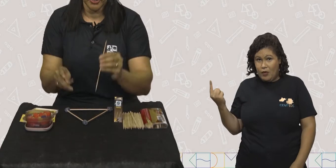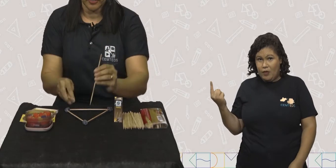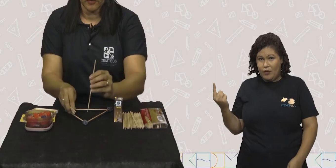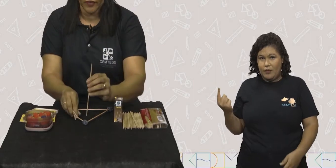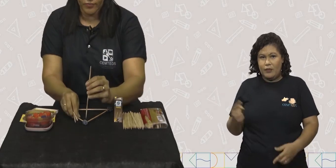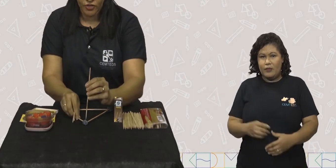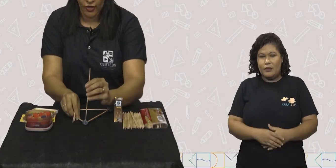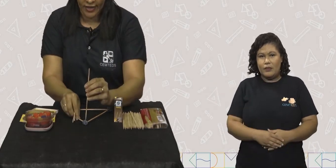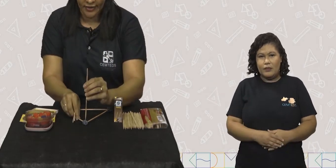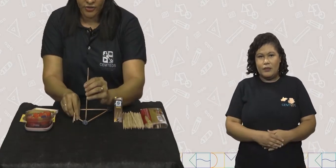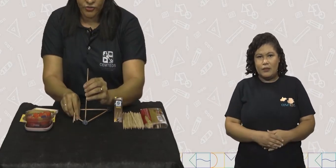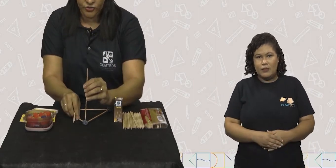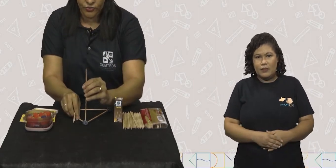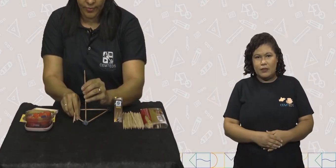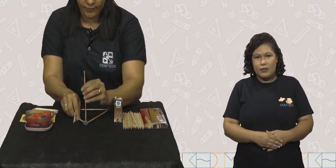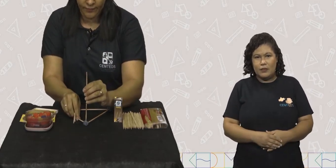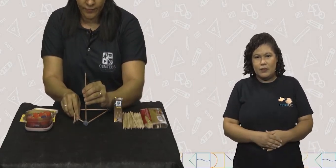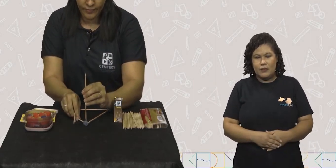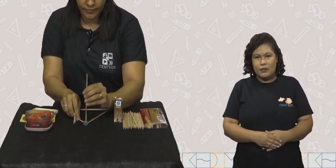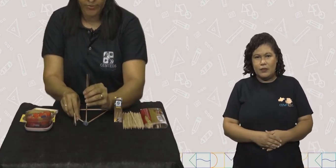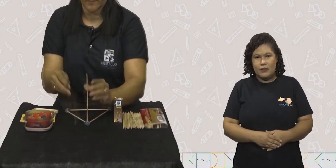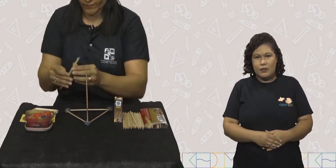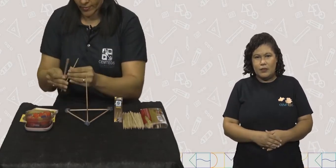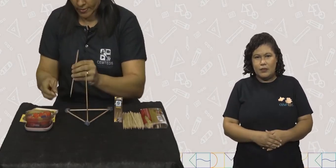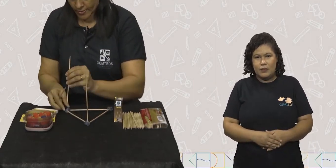pirâmide e vamos colocar na jujuba.